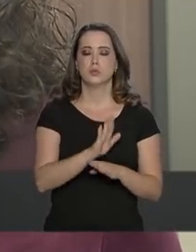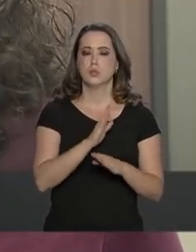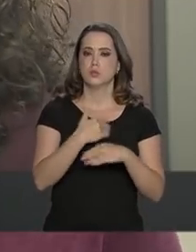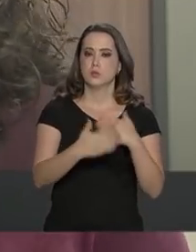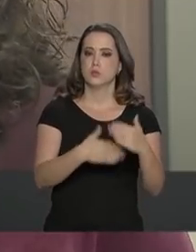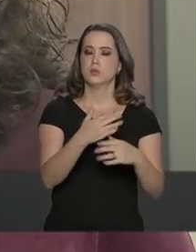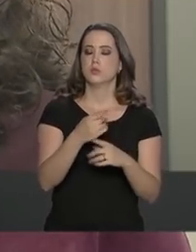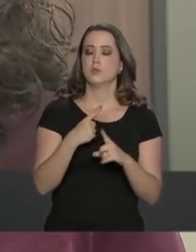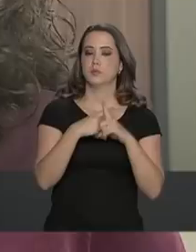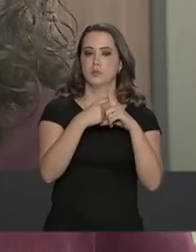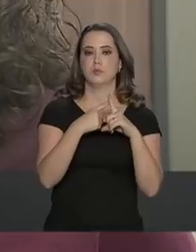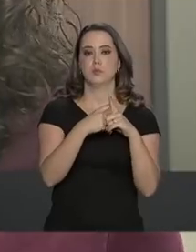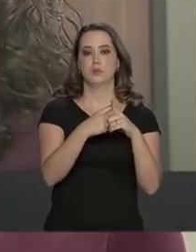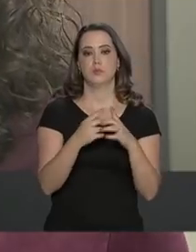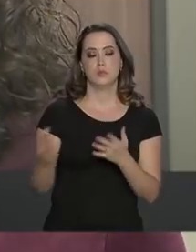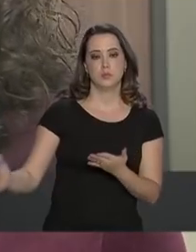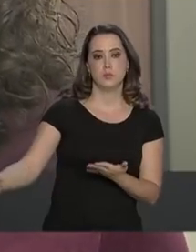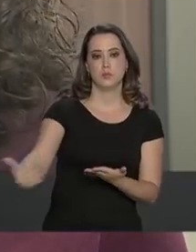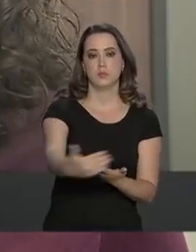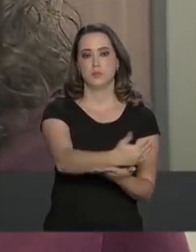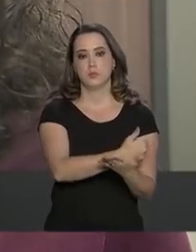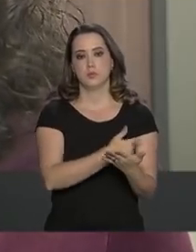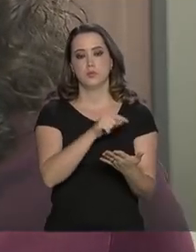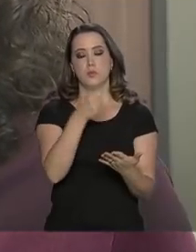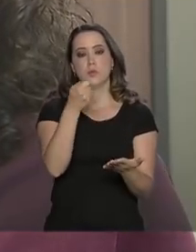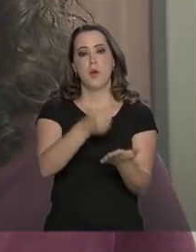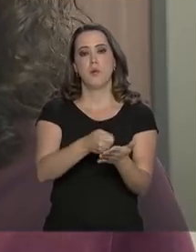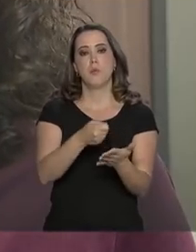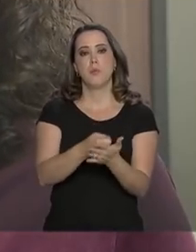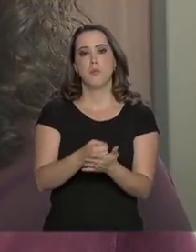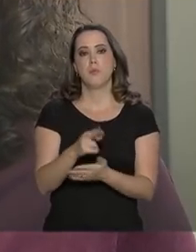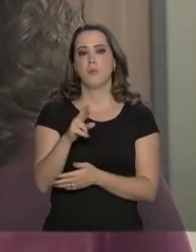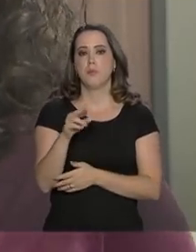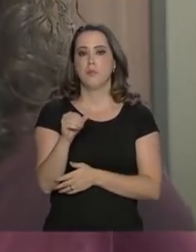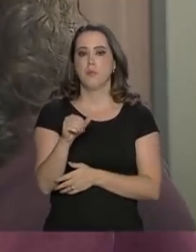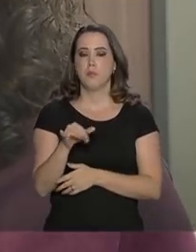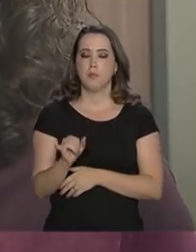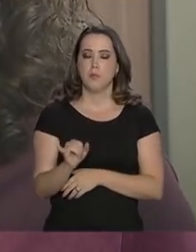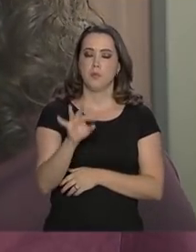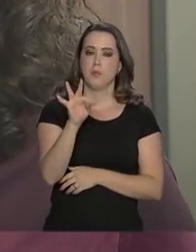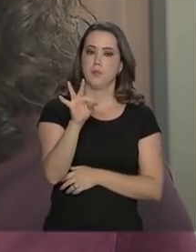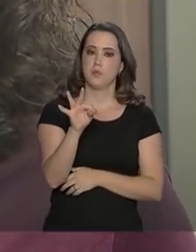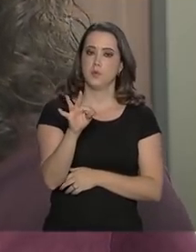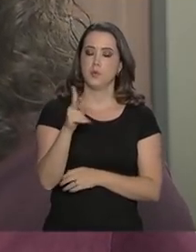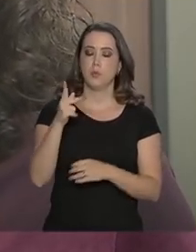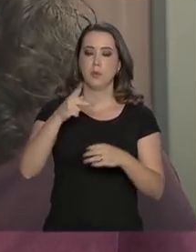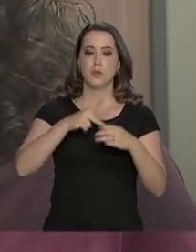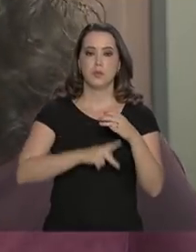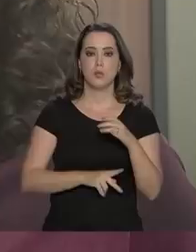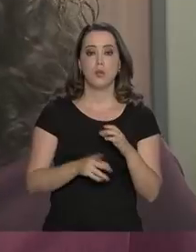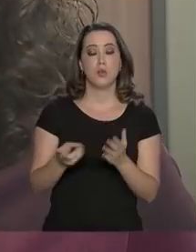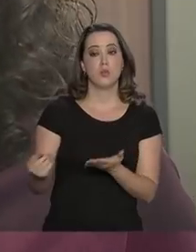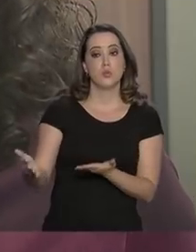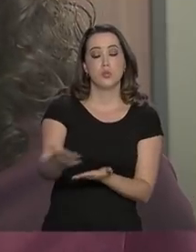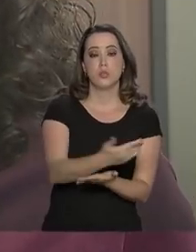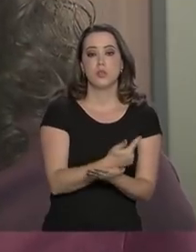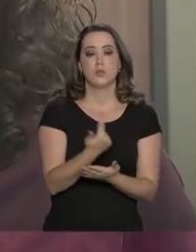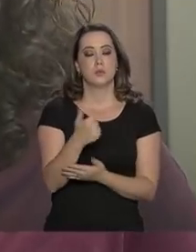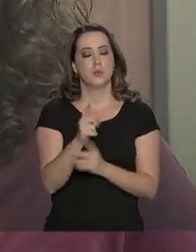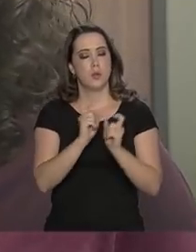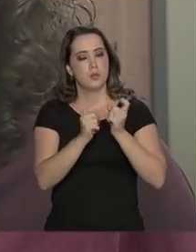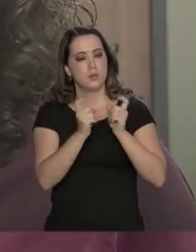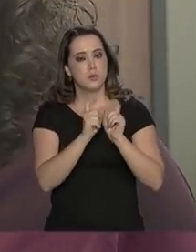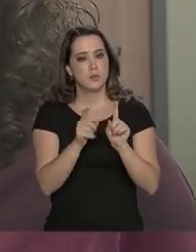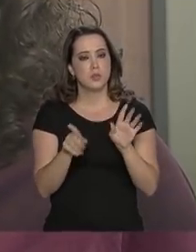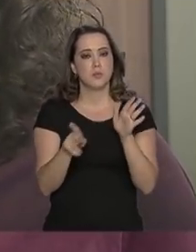desempenho positivo da arrecadação foi o pagamento de royalties do petróleo. Os recursos não administrados